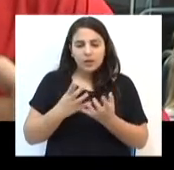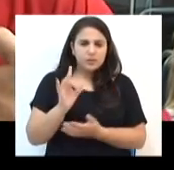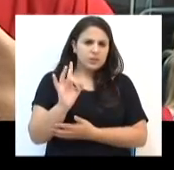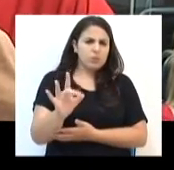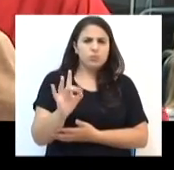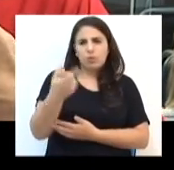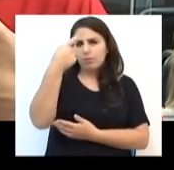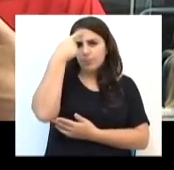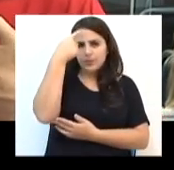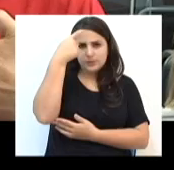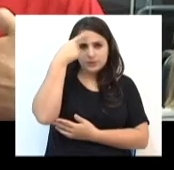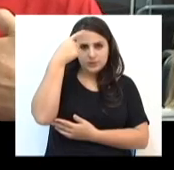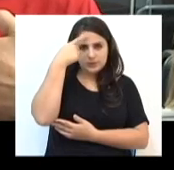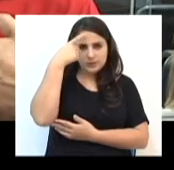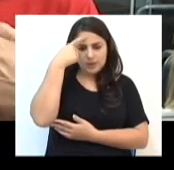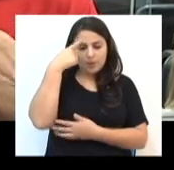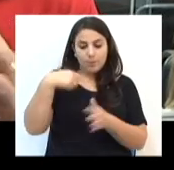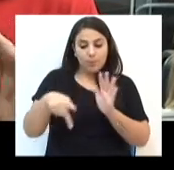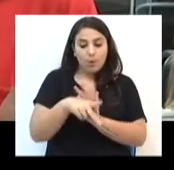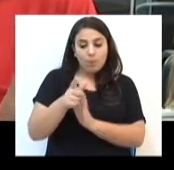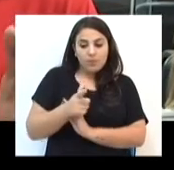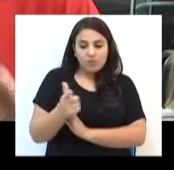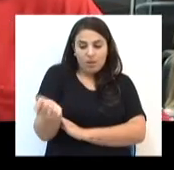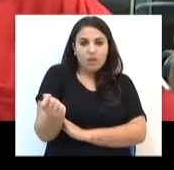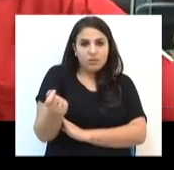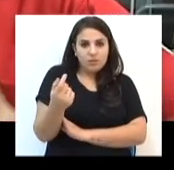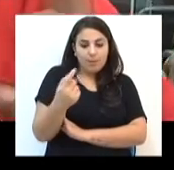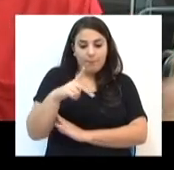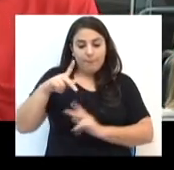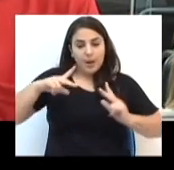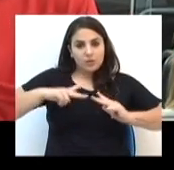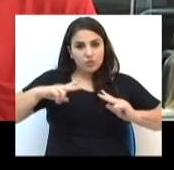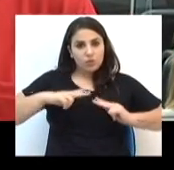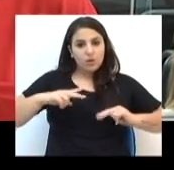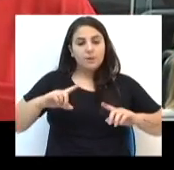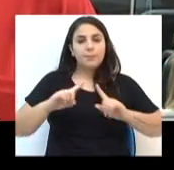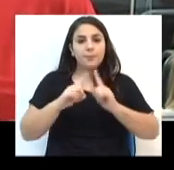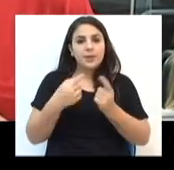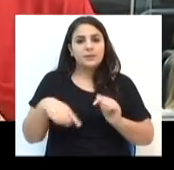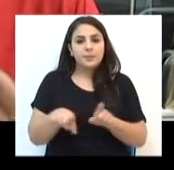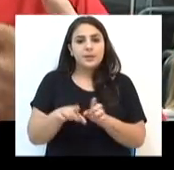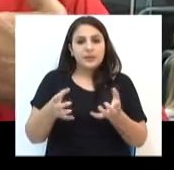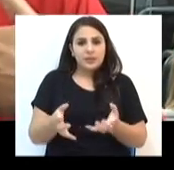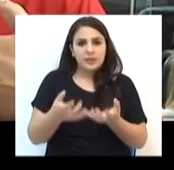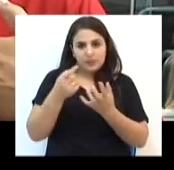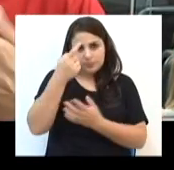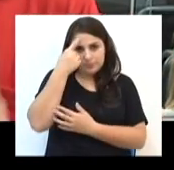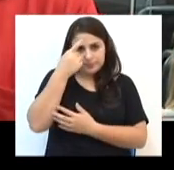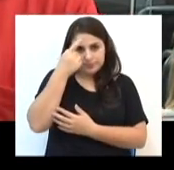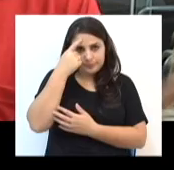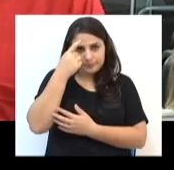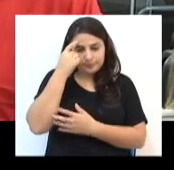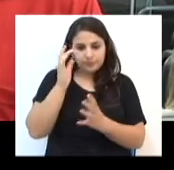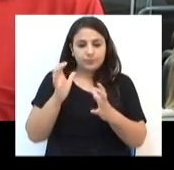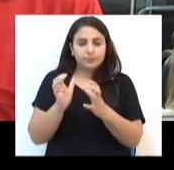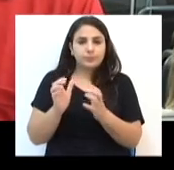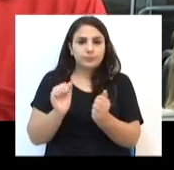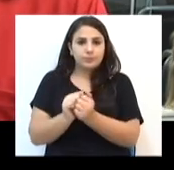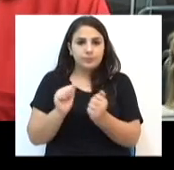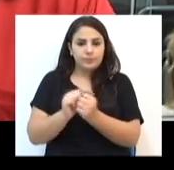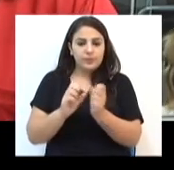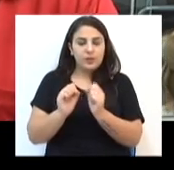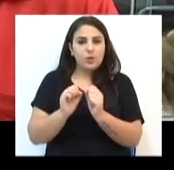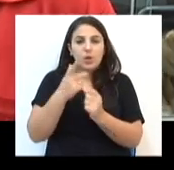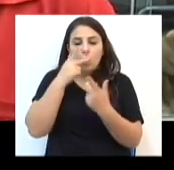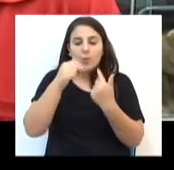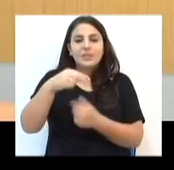não só pensar na sua saída individual, no seu bem-estar individual, mas que querem bem-estar de forma coletiva, como